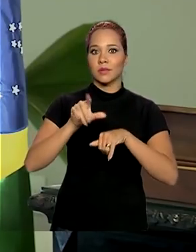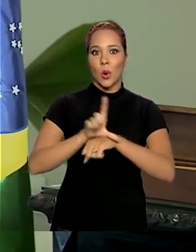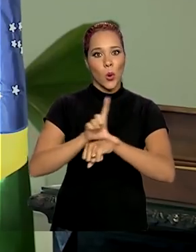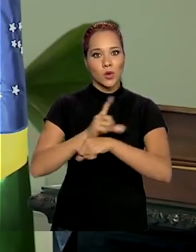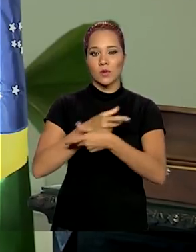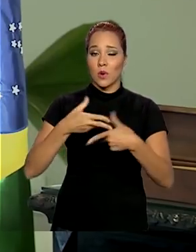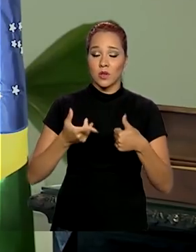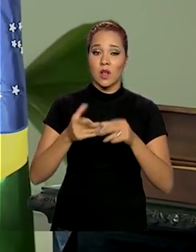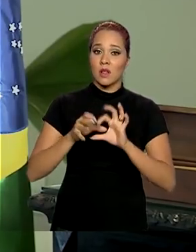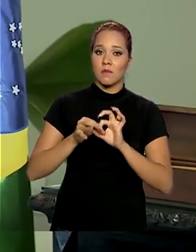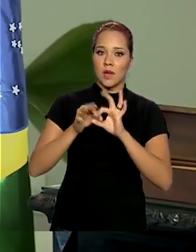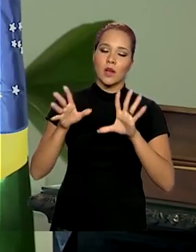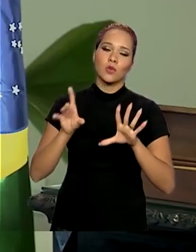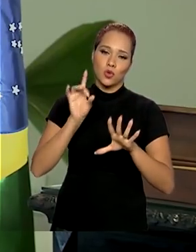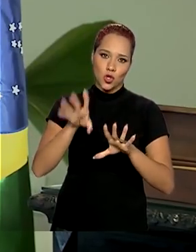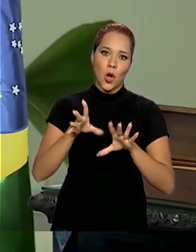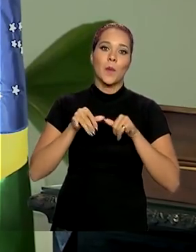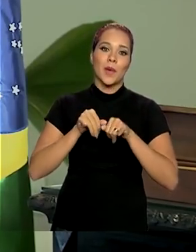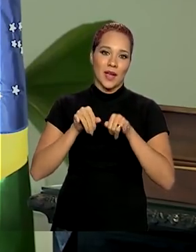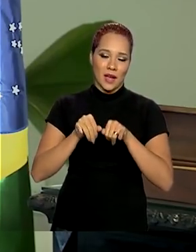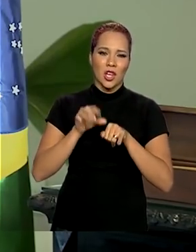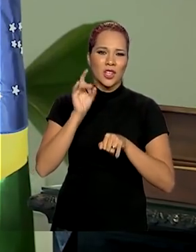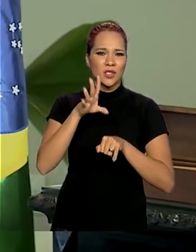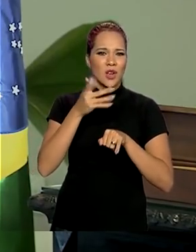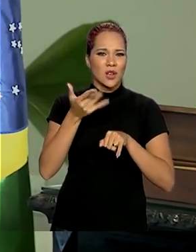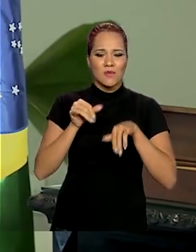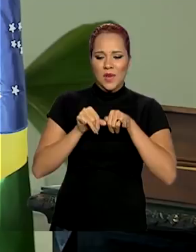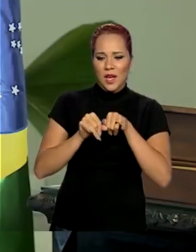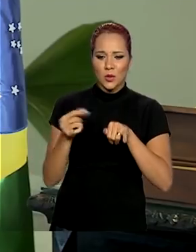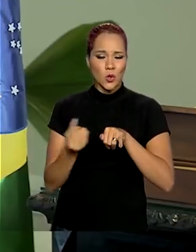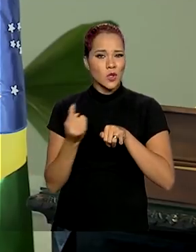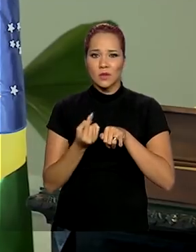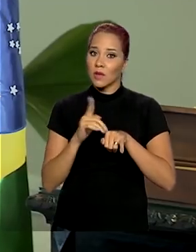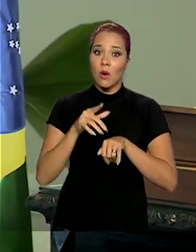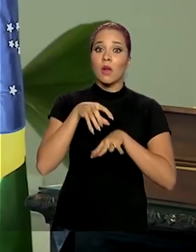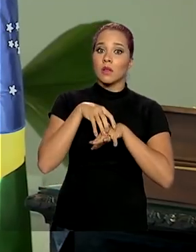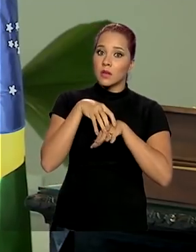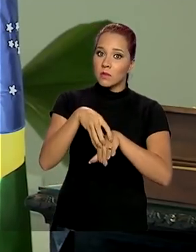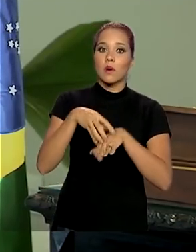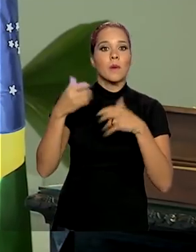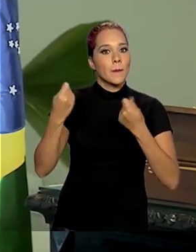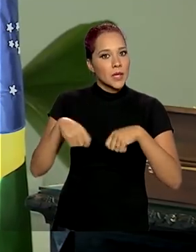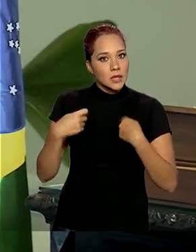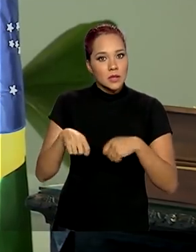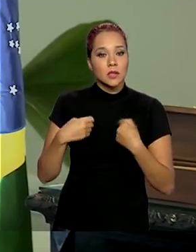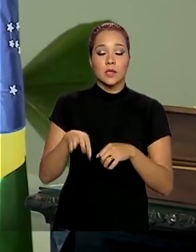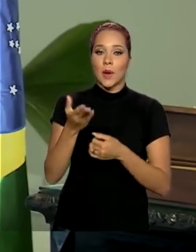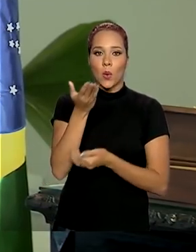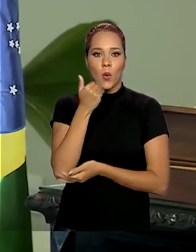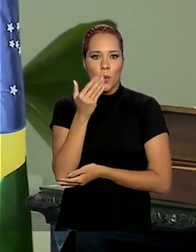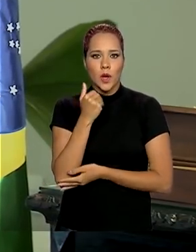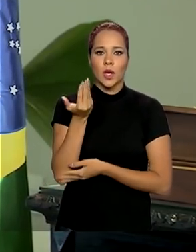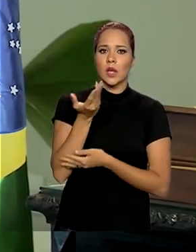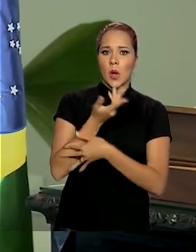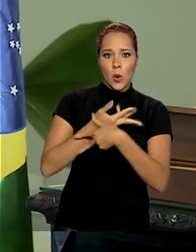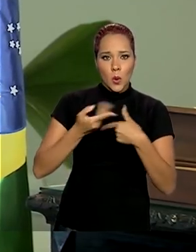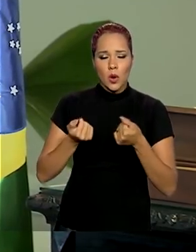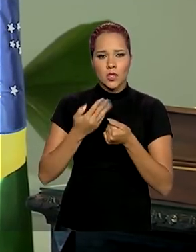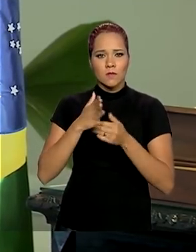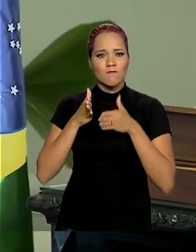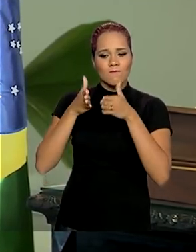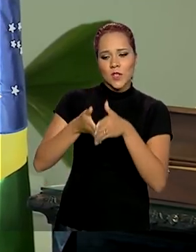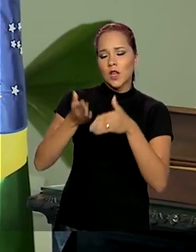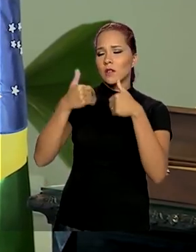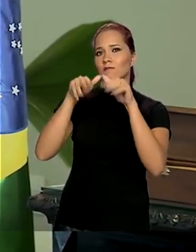liberando, por exemplo, supermercado. Só que o supermercado não funciona sozinho. O transporte tem que funcionar para que a comida, para que o insumo chegue na